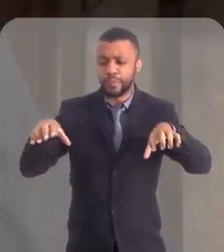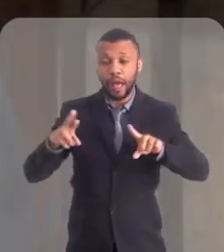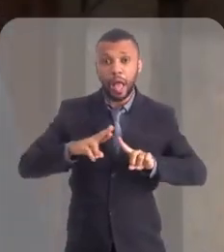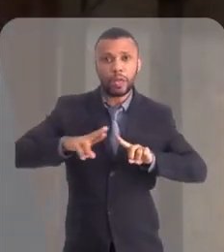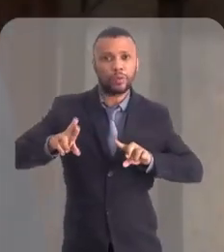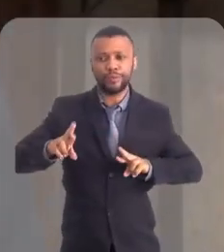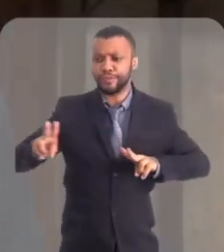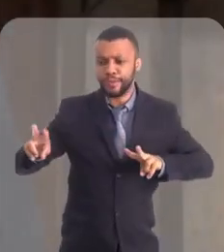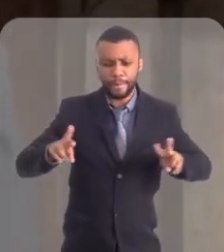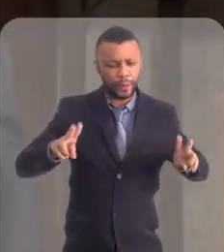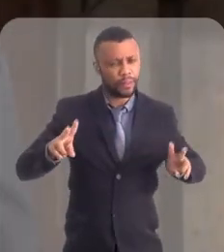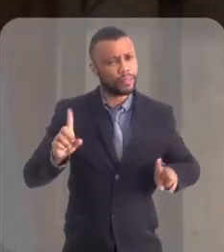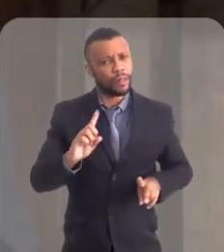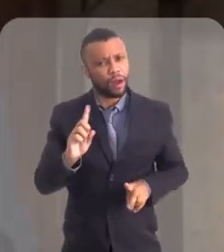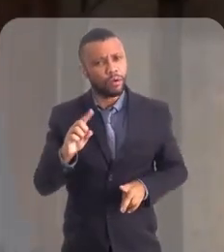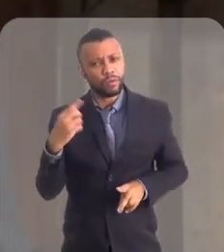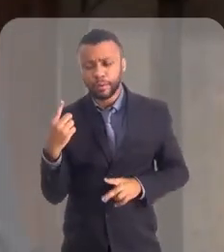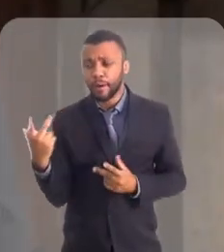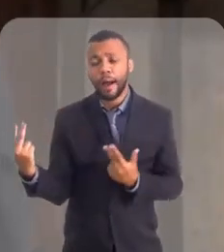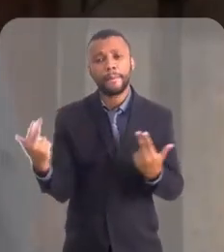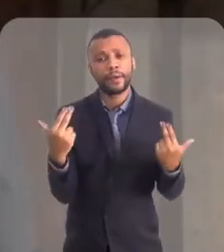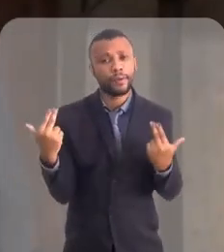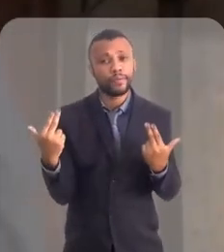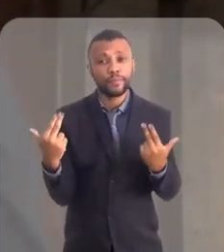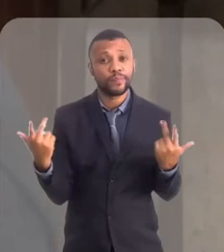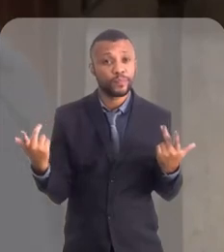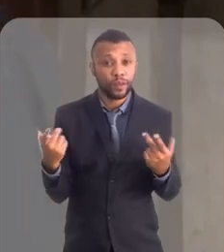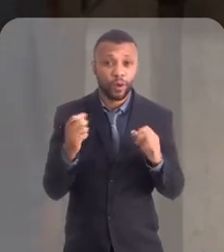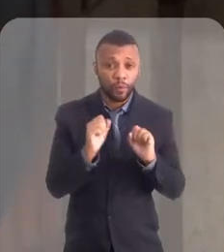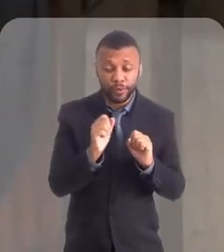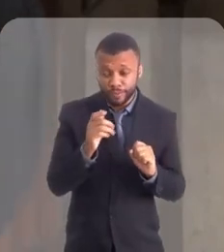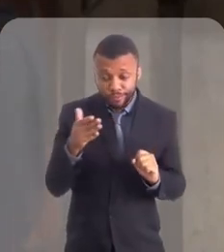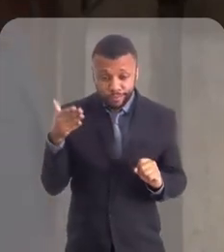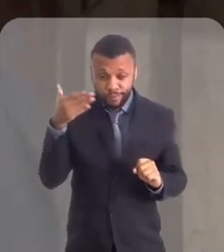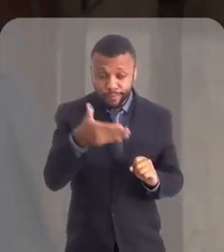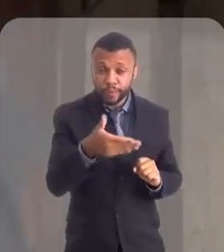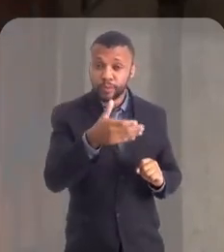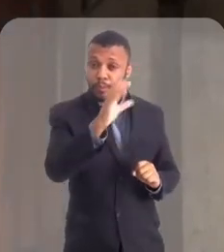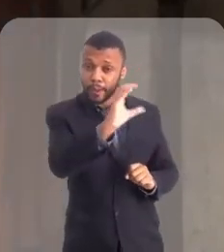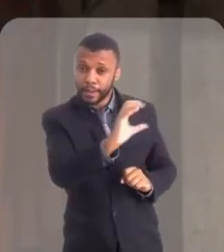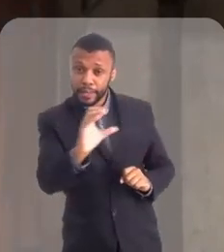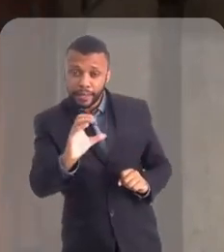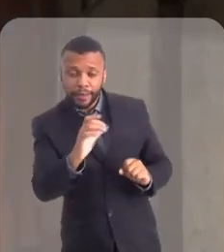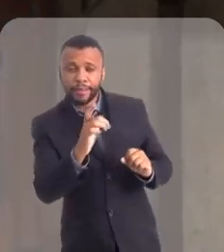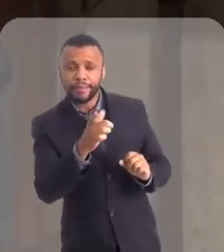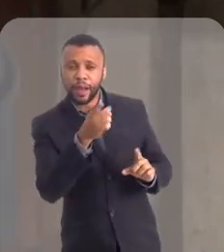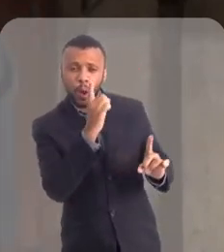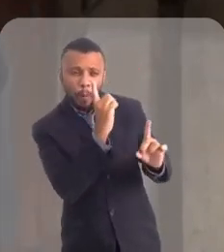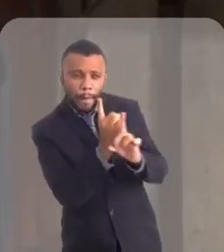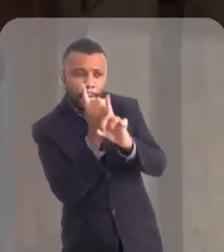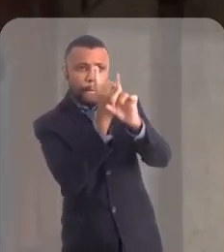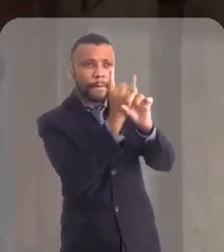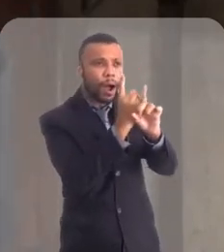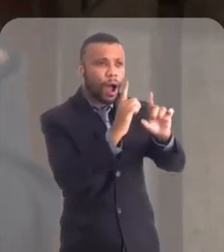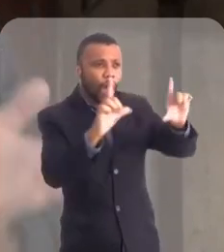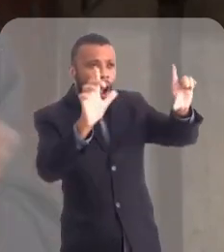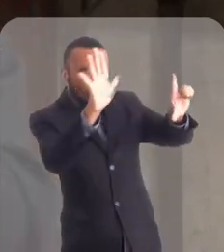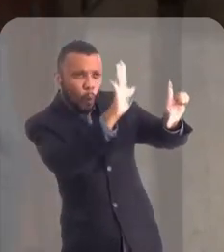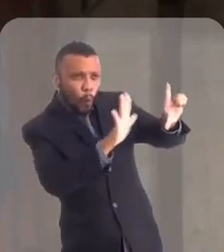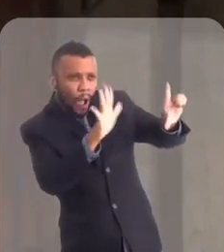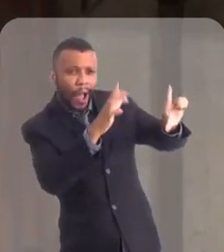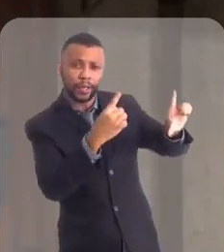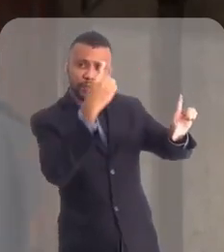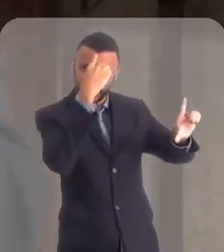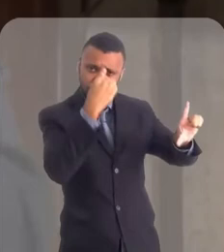não somos duas religiões diferentes. Nós somos a mesma religião. Então, assim como você vai numa igreja romana e vai encontrar quadros orientais, nós